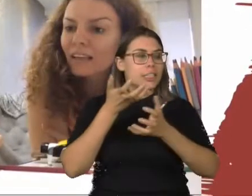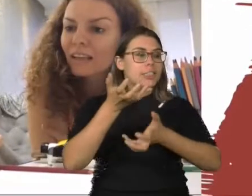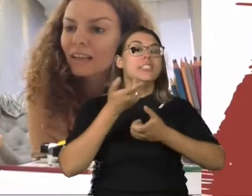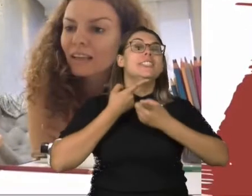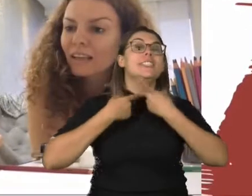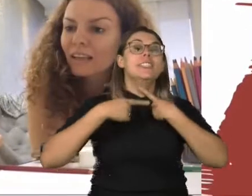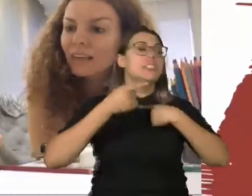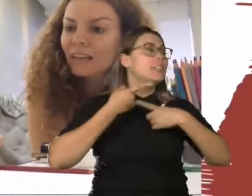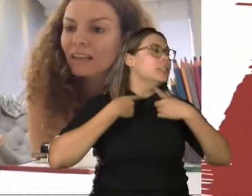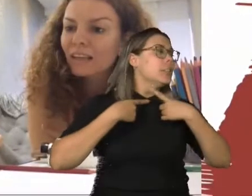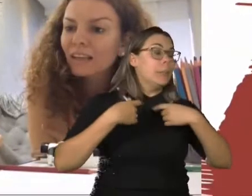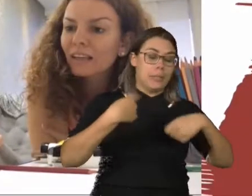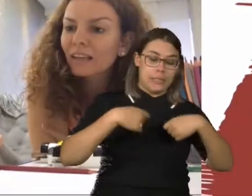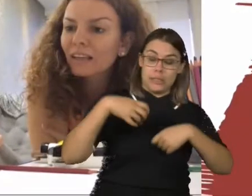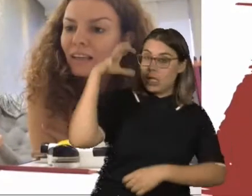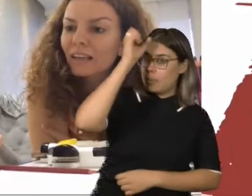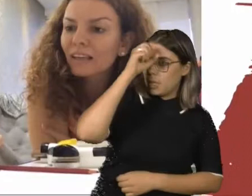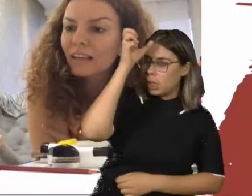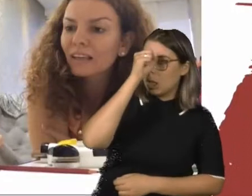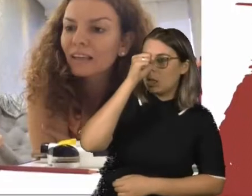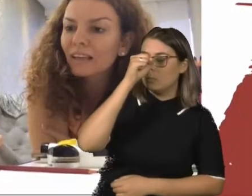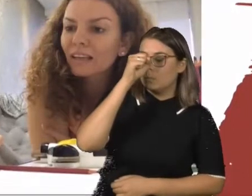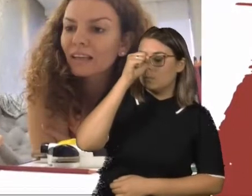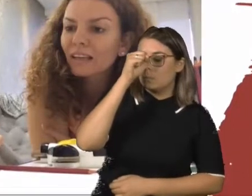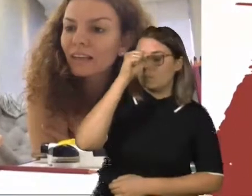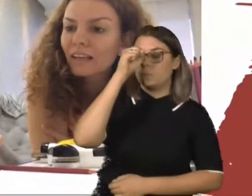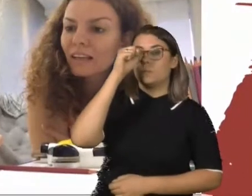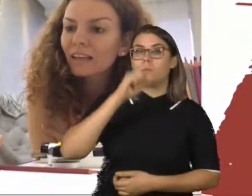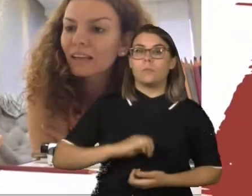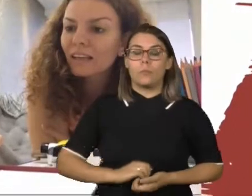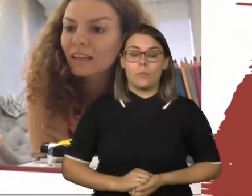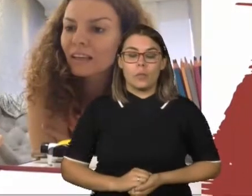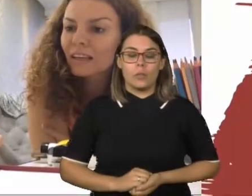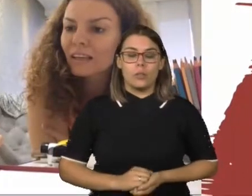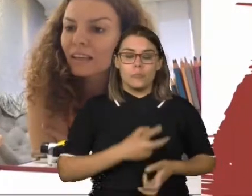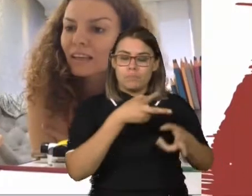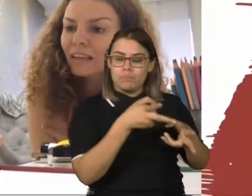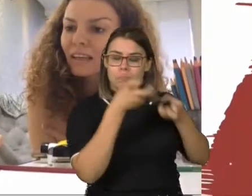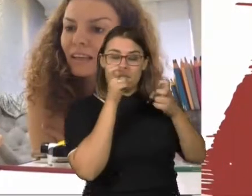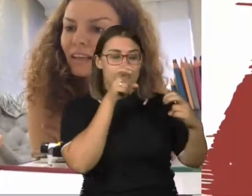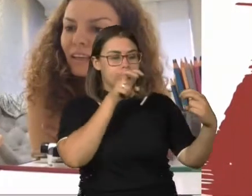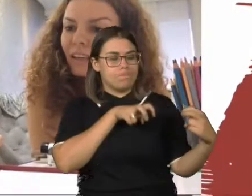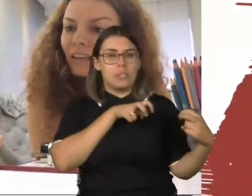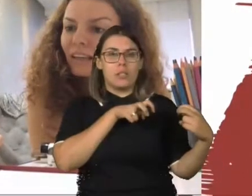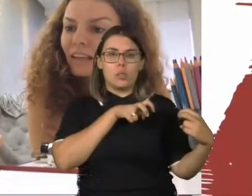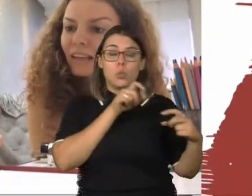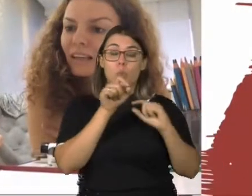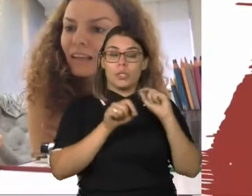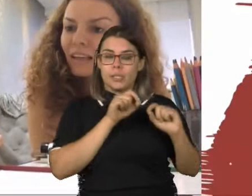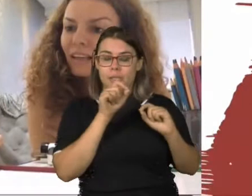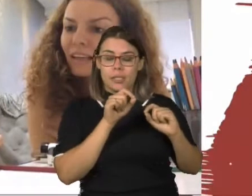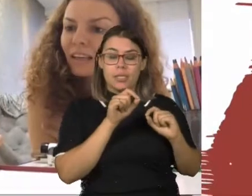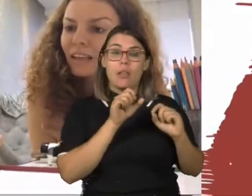aprender e ao mesmo tempo ensinar. Então, na psicanálise a gente diz que por mais que uma criança, ela tenha